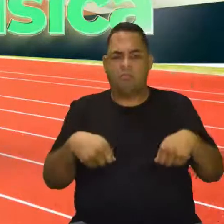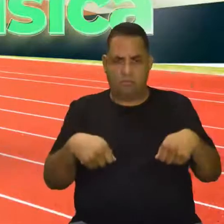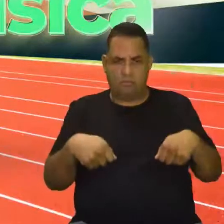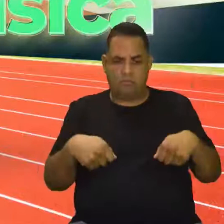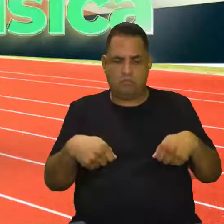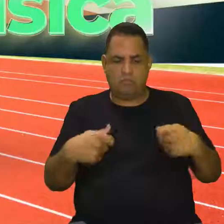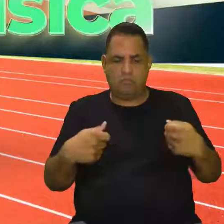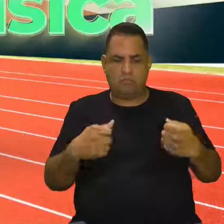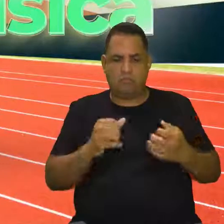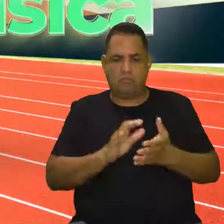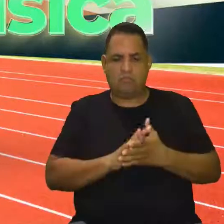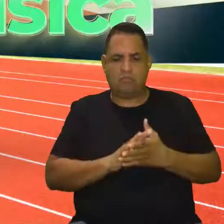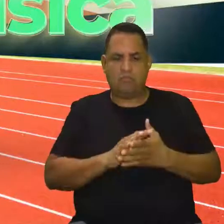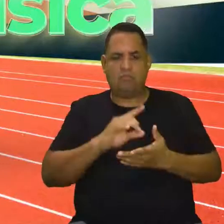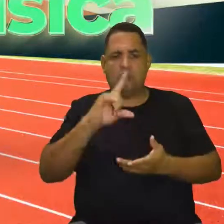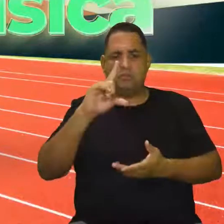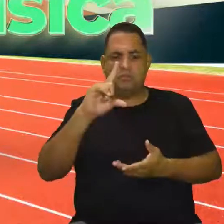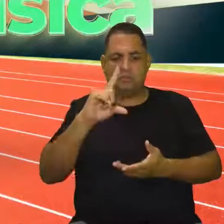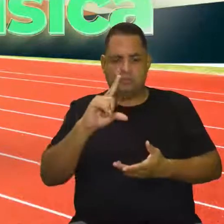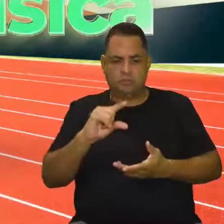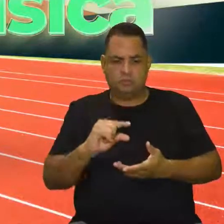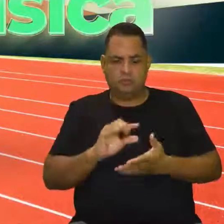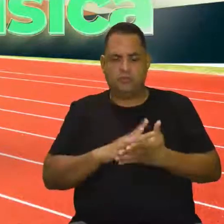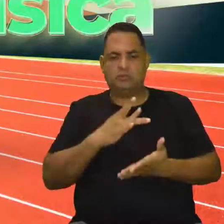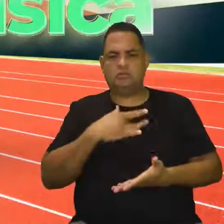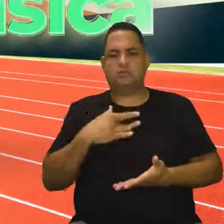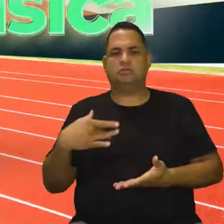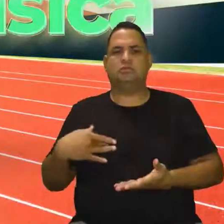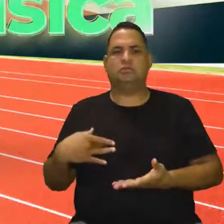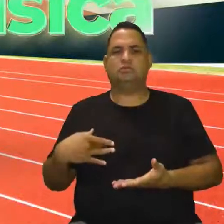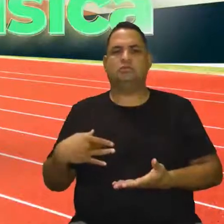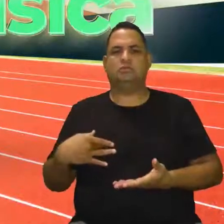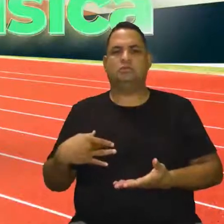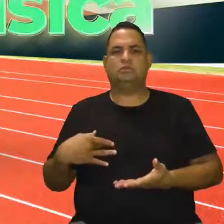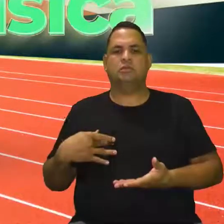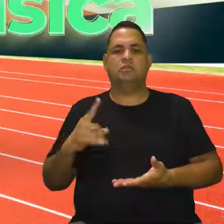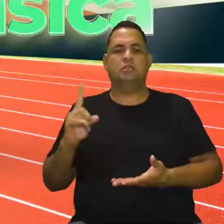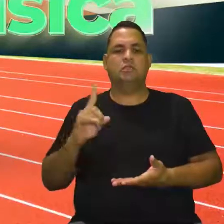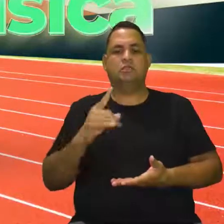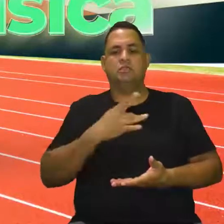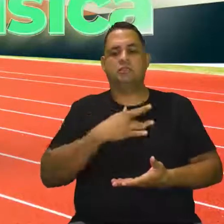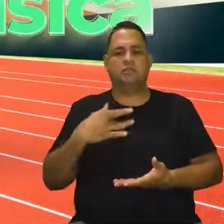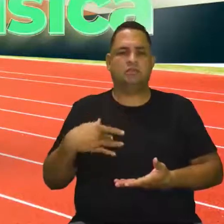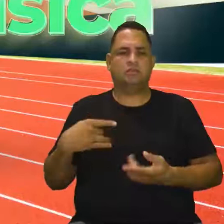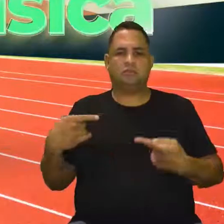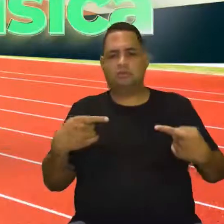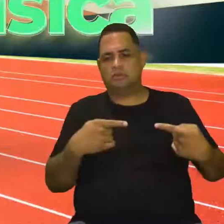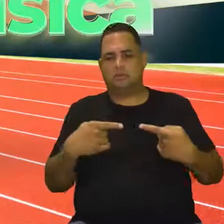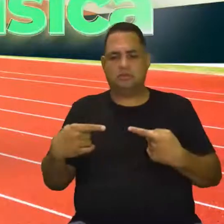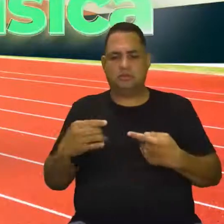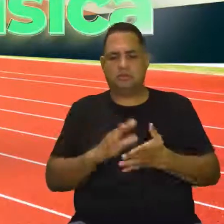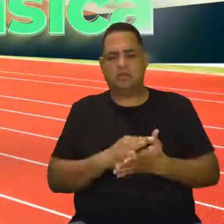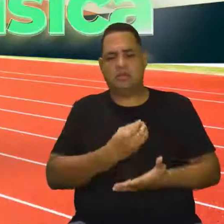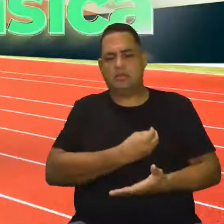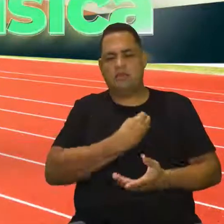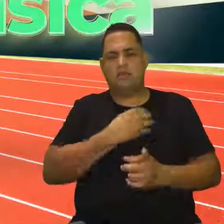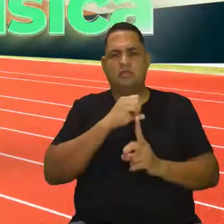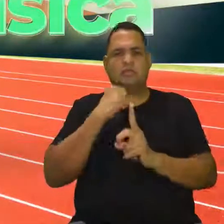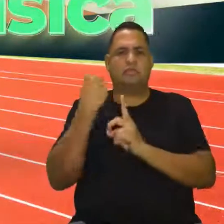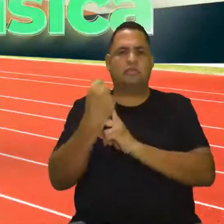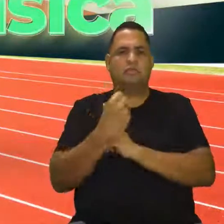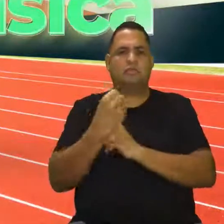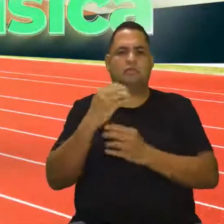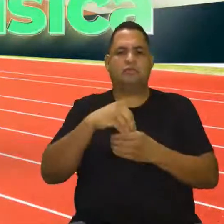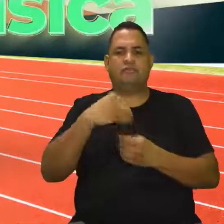um decréscimo na minha saúde, né? Não só a minha saúde relacionada ao meu convívio social, a